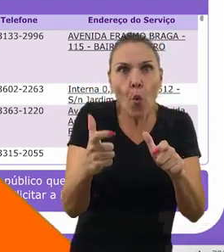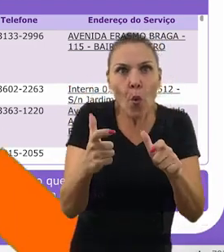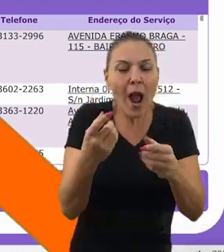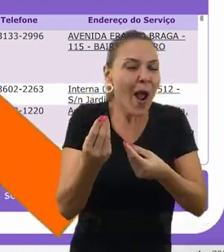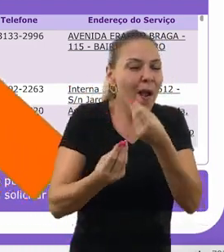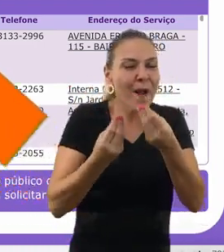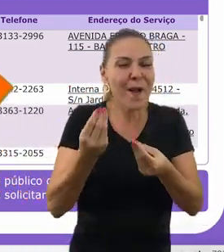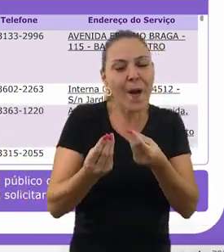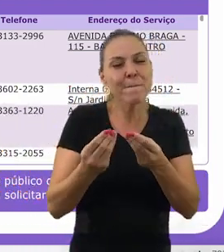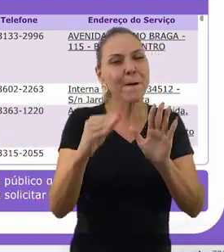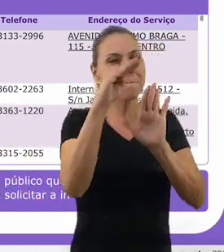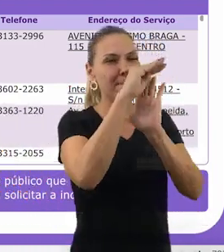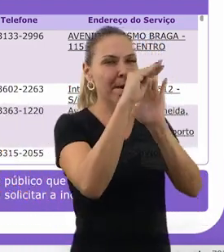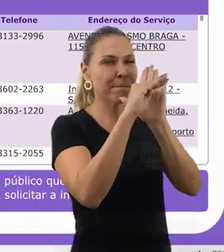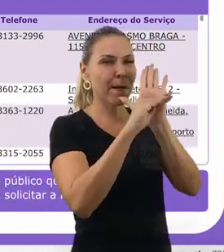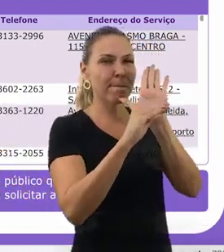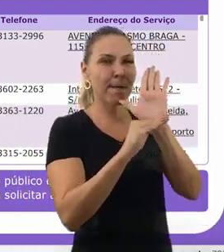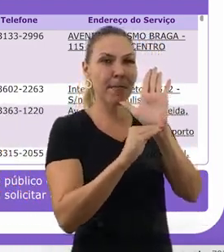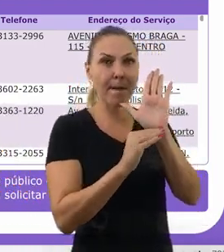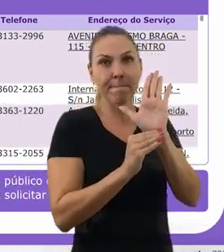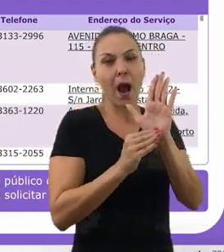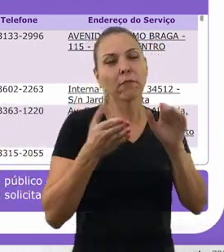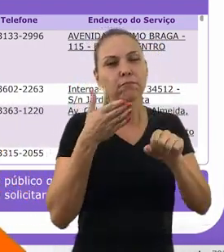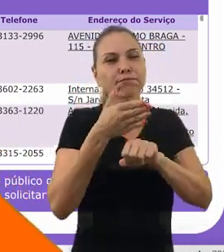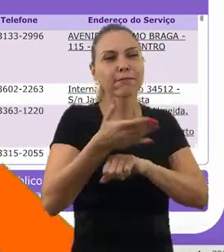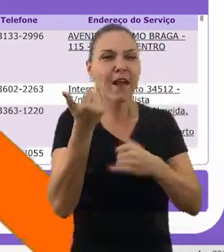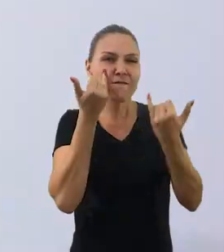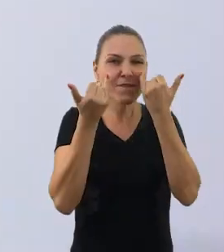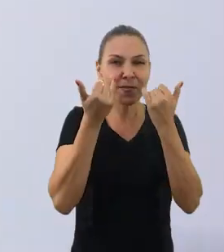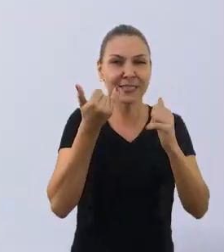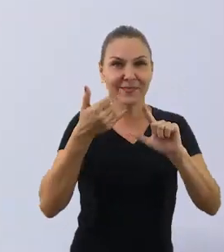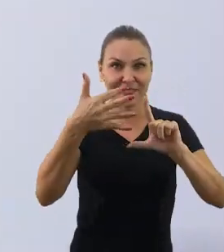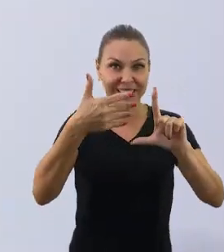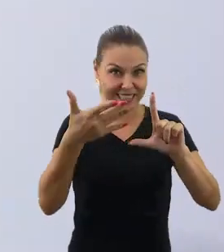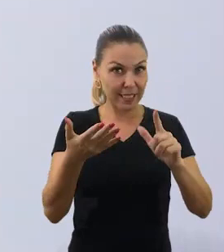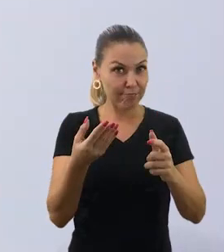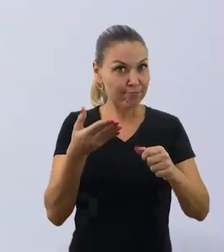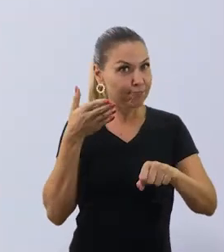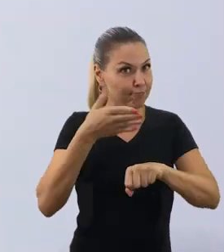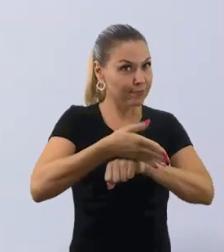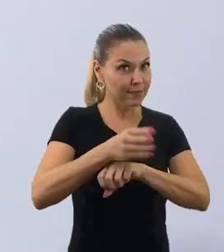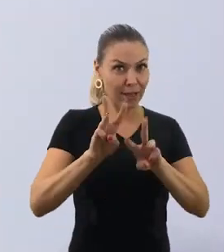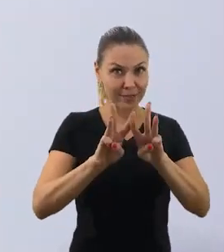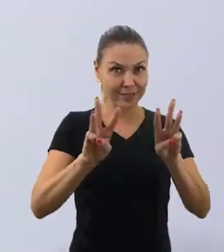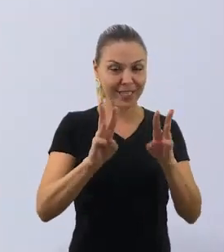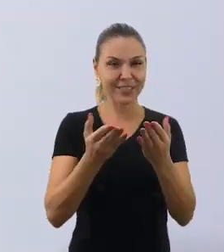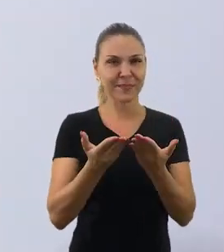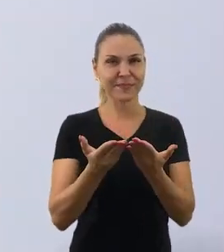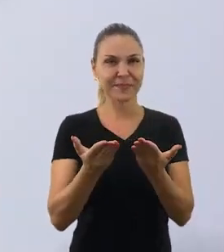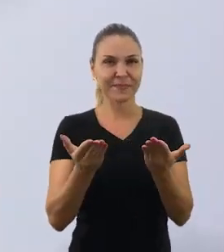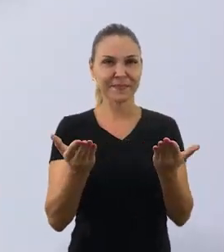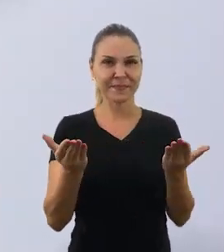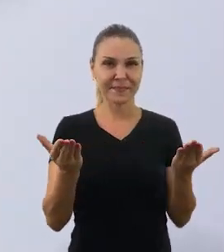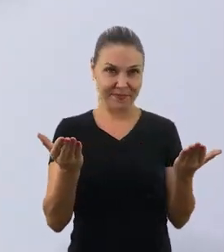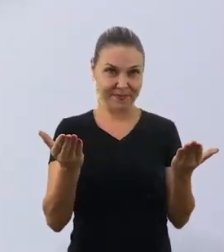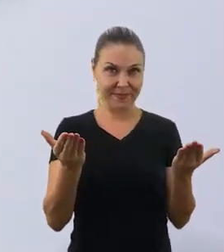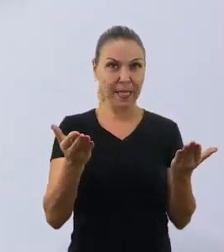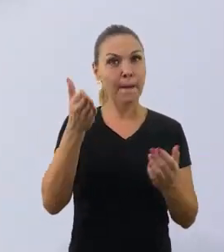Confira agora o passo a passo de como acessar as informações do painel. Para entrar no portal, acesse www